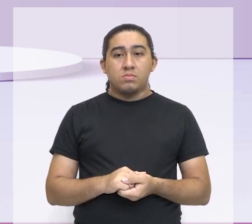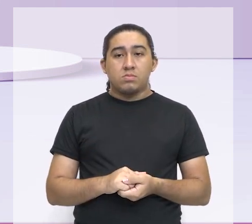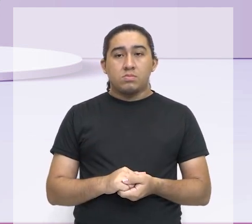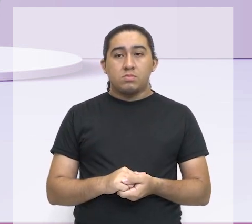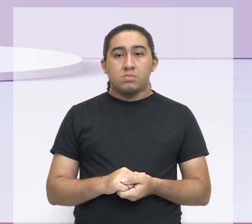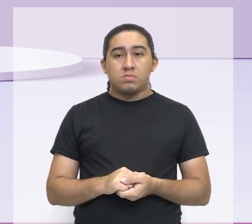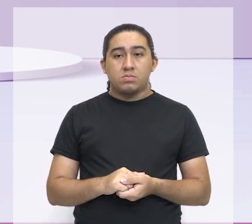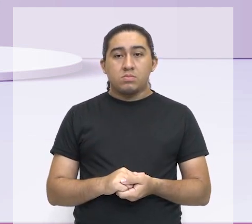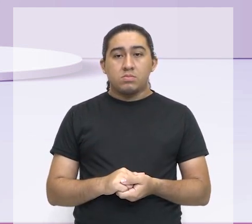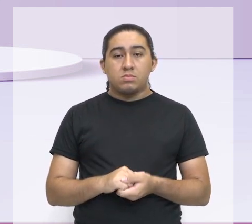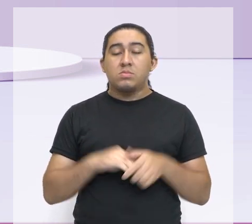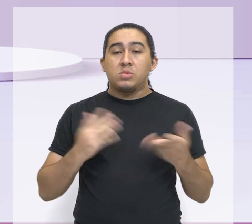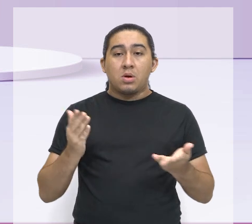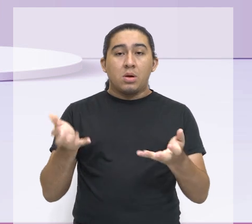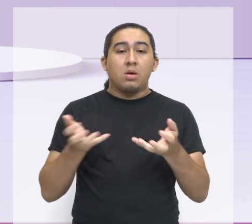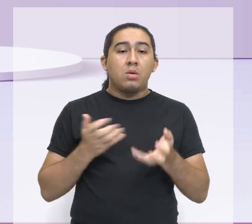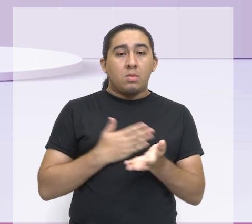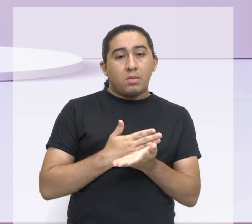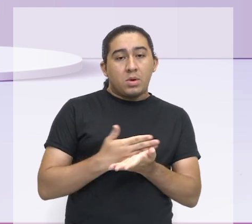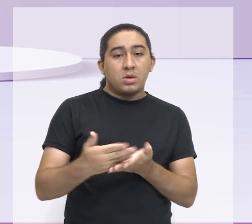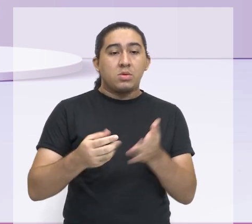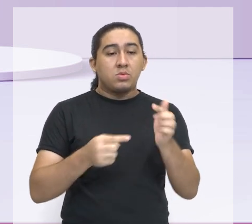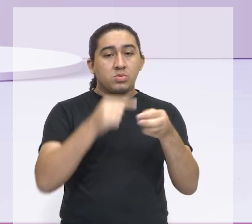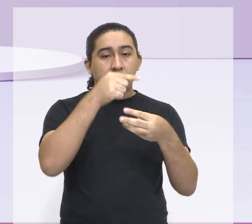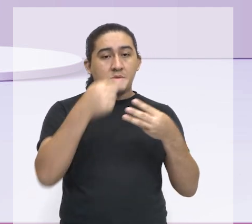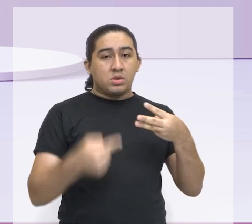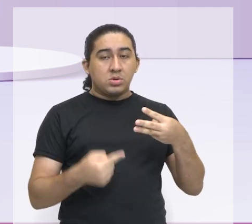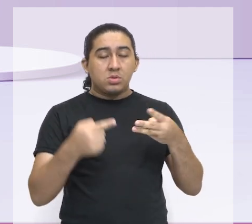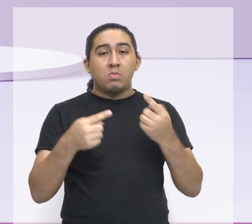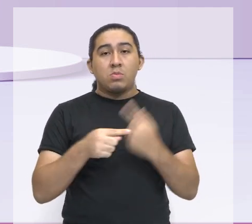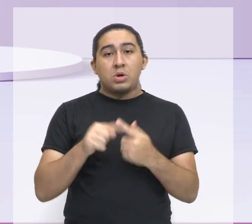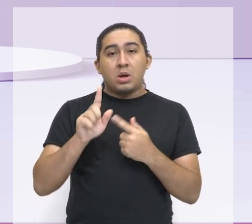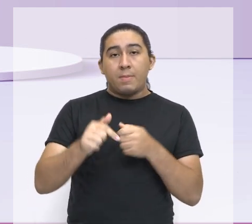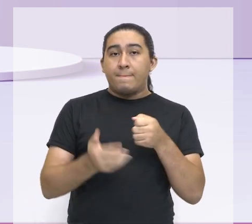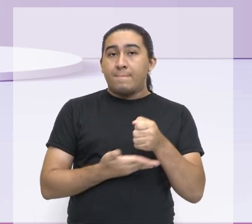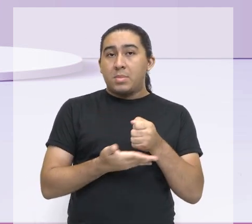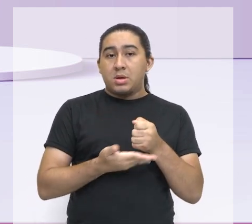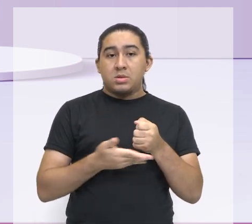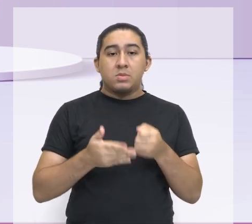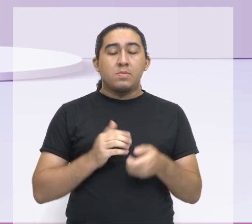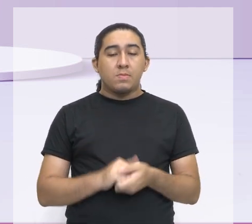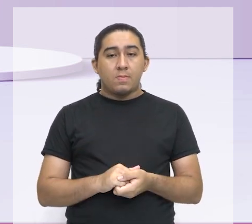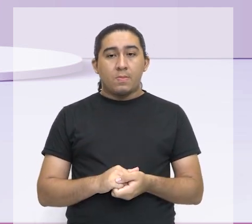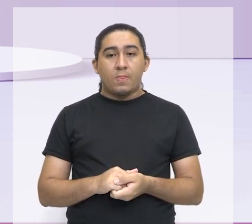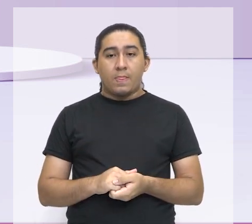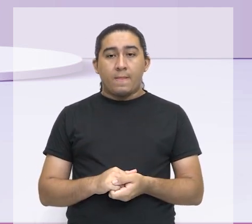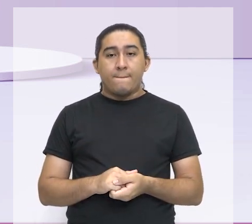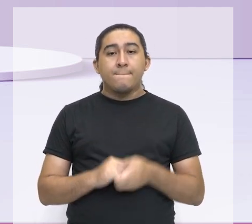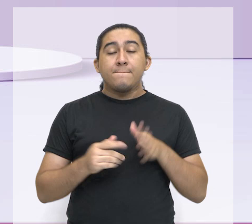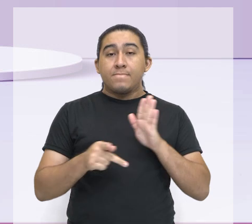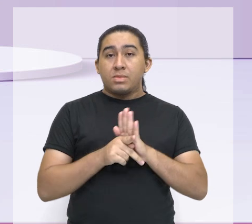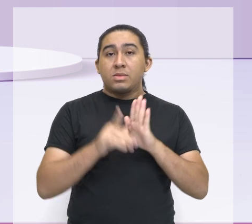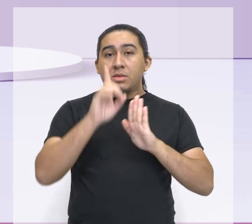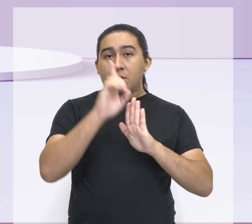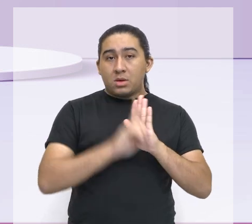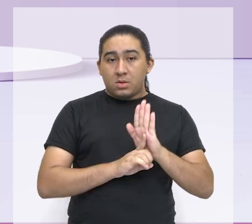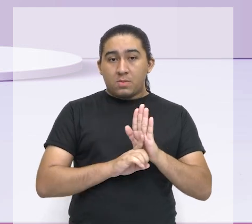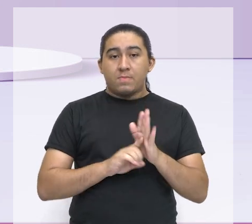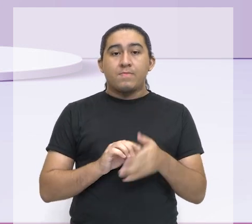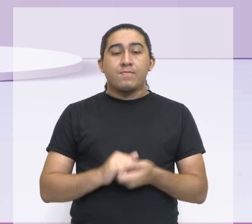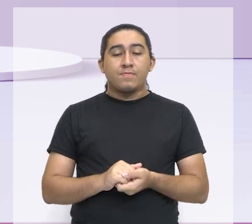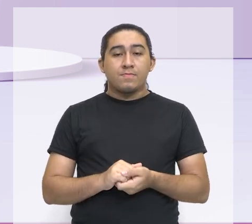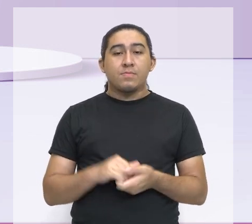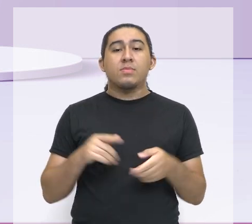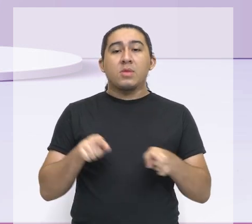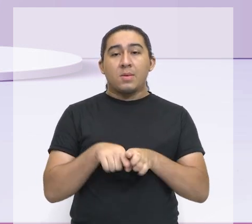Tá bom? Então, eu queria começar com esses três aqui, porque eles são o básico ali dos nossos direitos. E